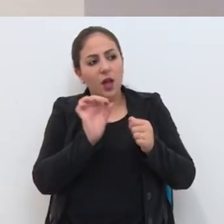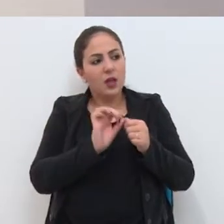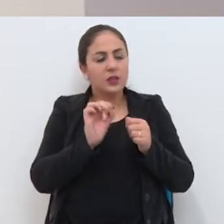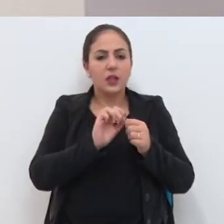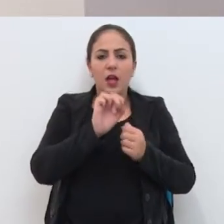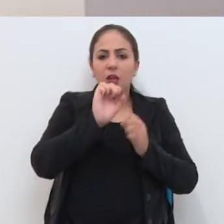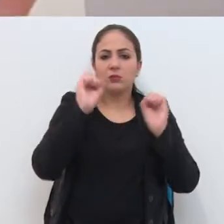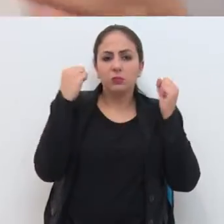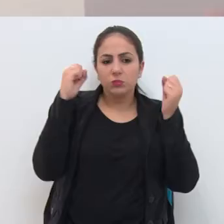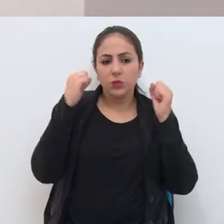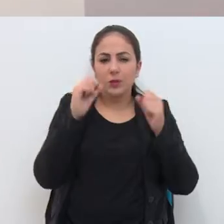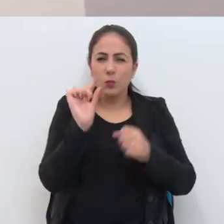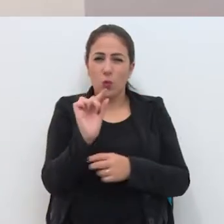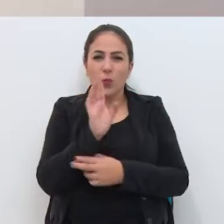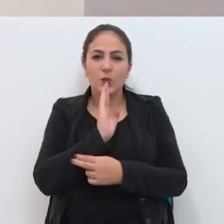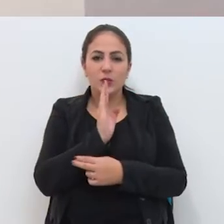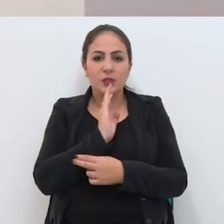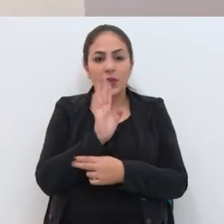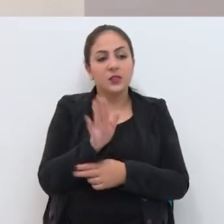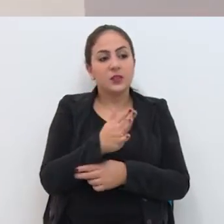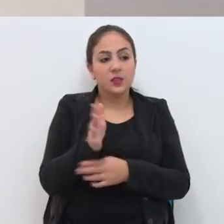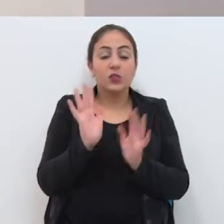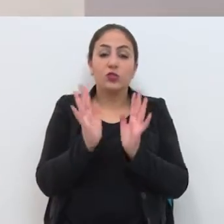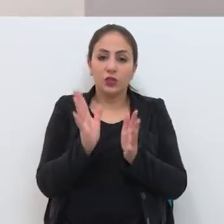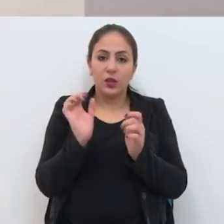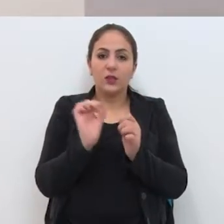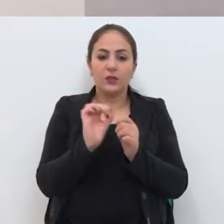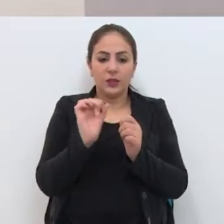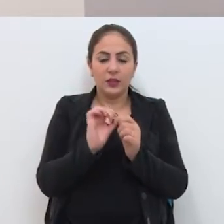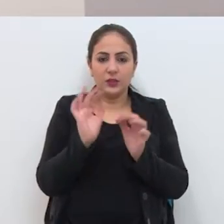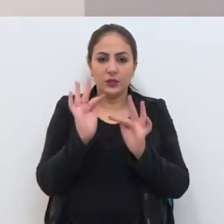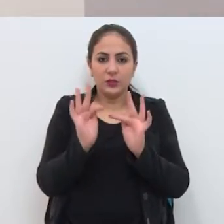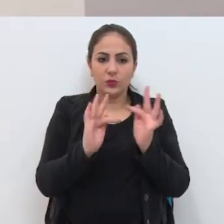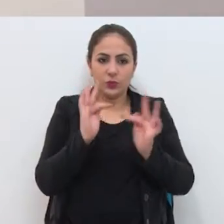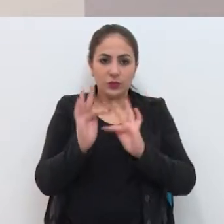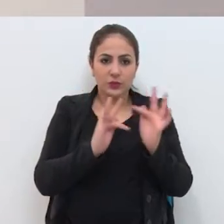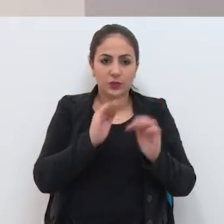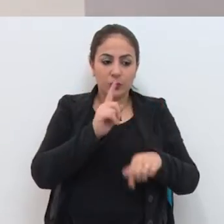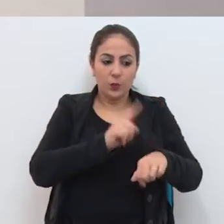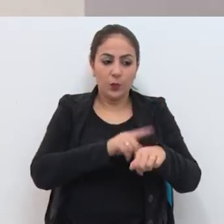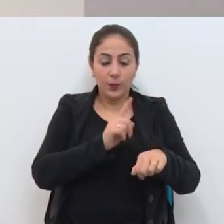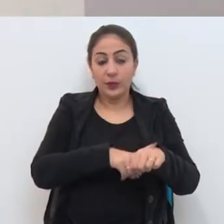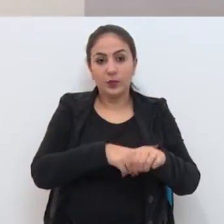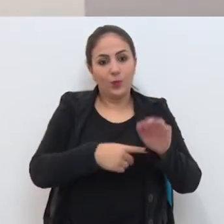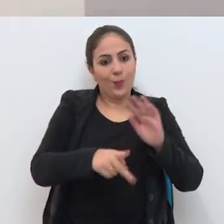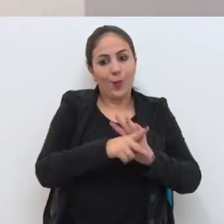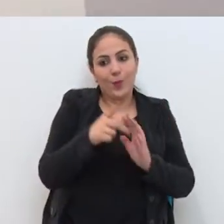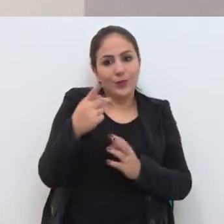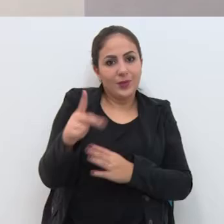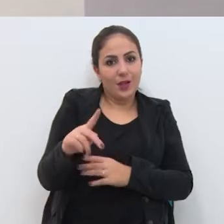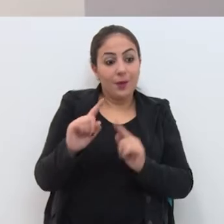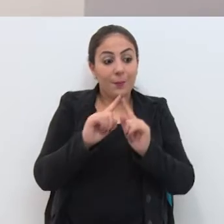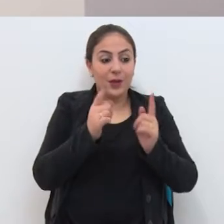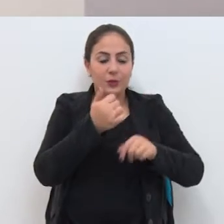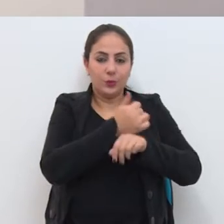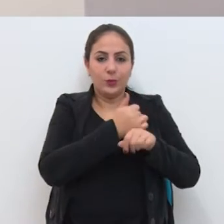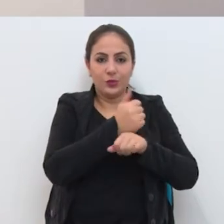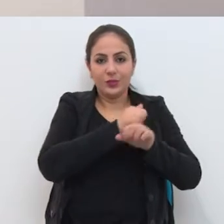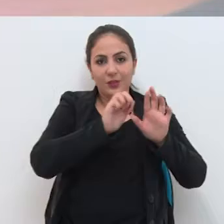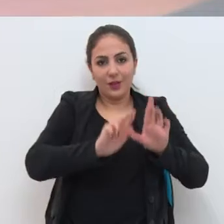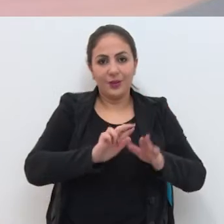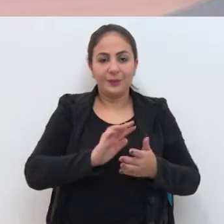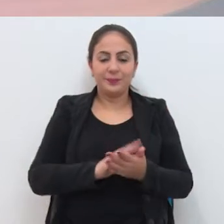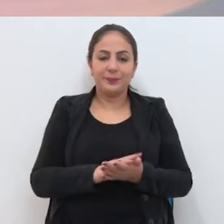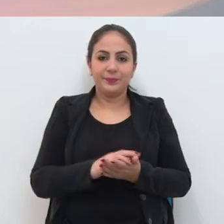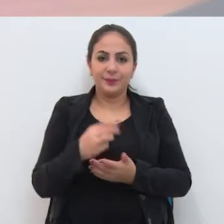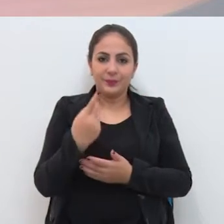Ainda que com pouco conhecimento Mas ela já faz uma função Que naquele momento Não caberia a ela E sim a um profissional